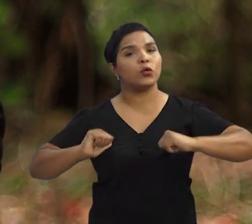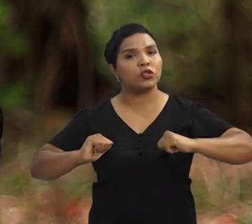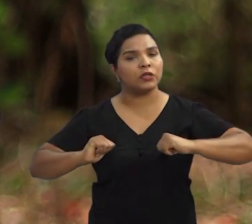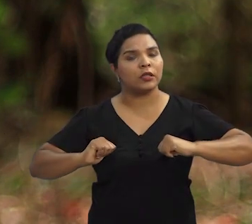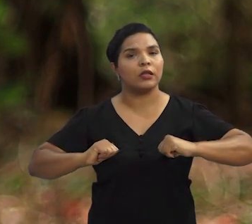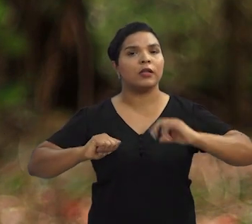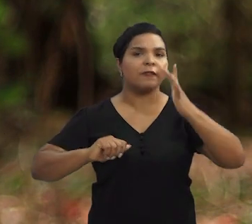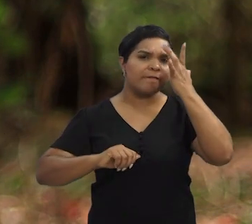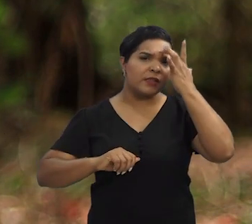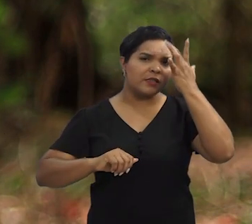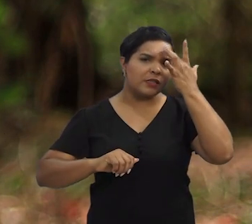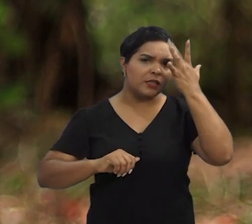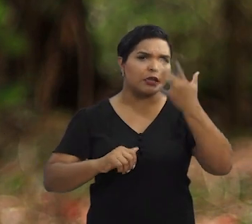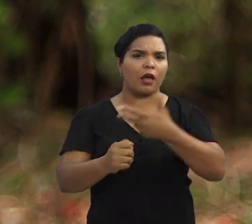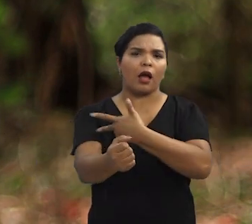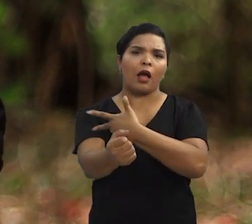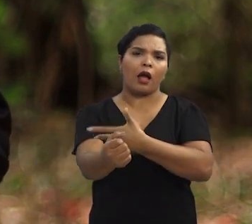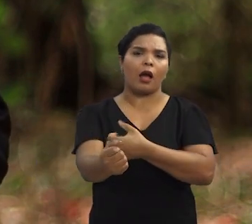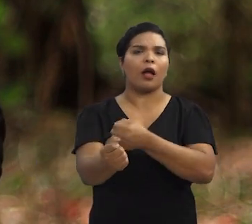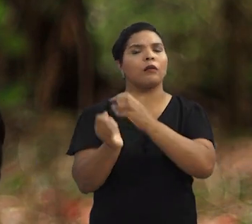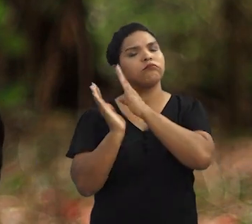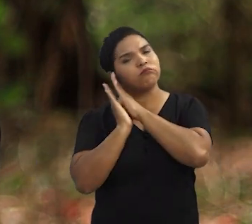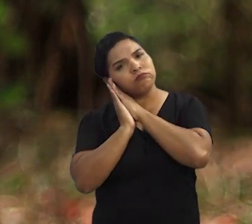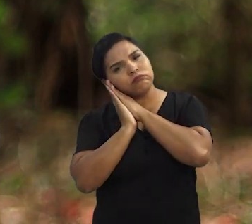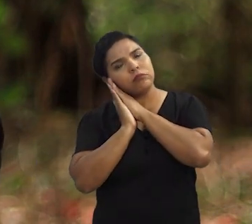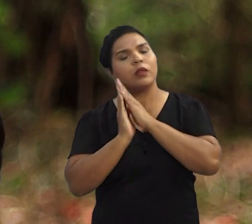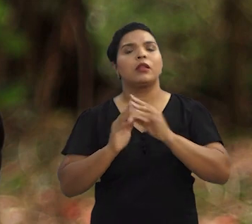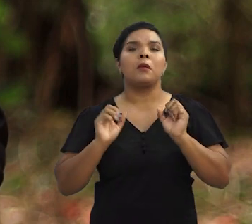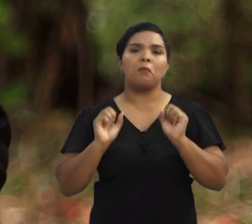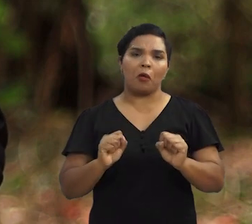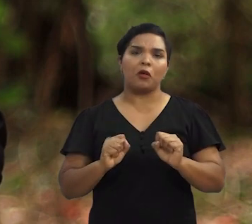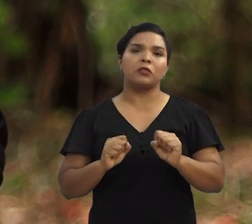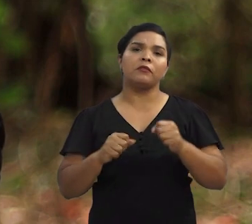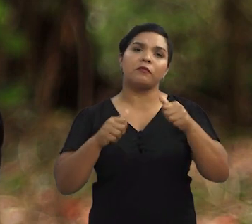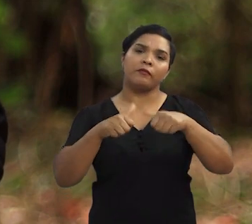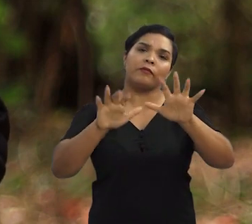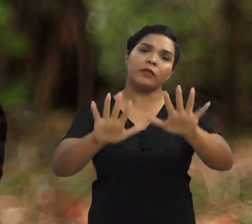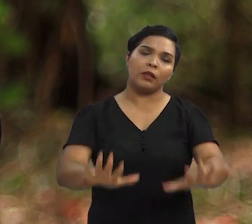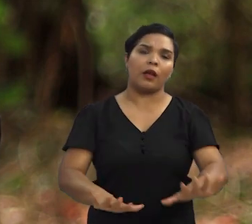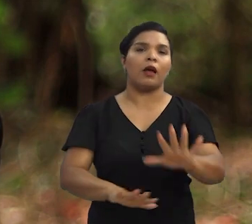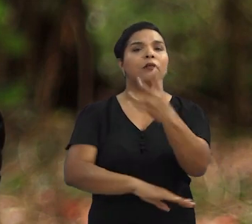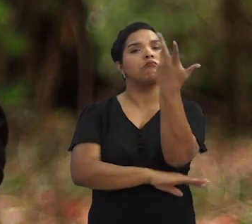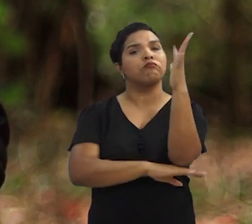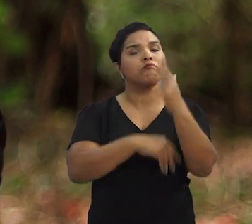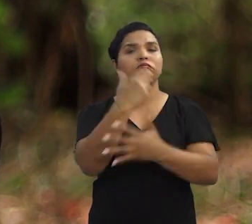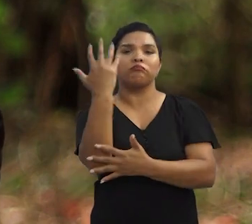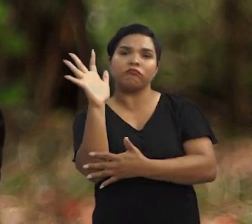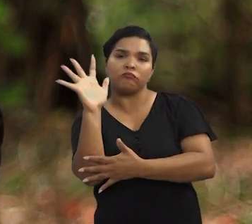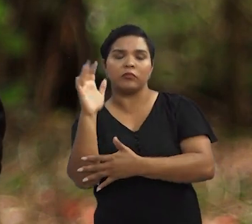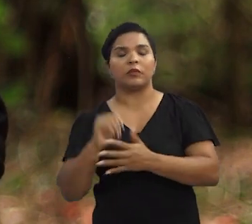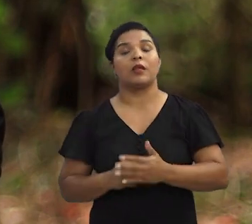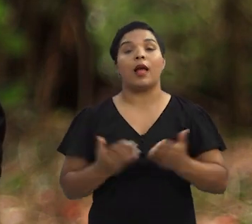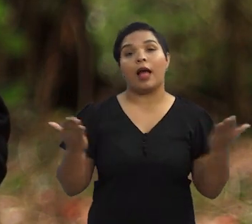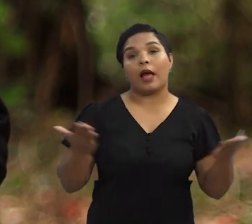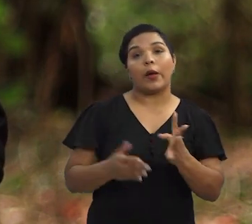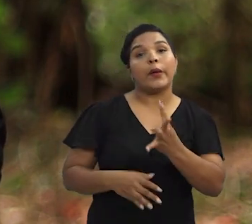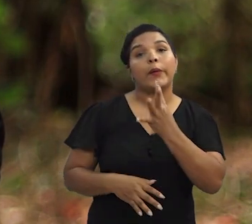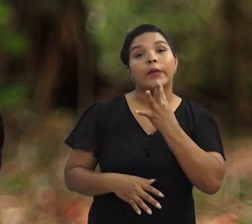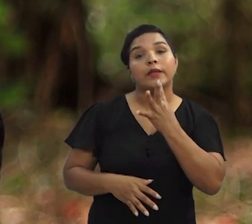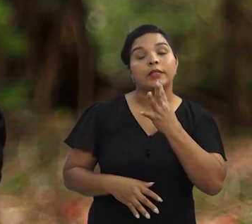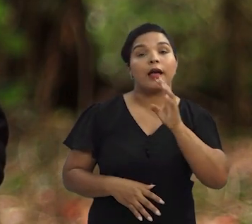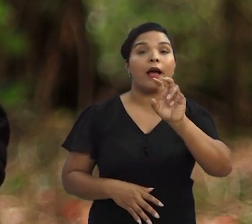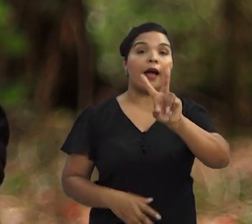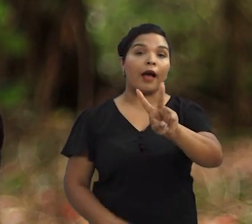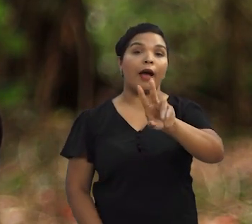mochila que facilita a sedação do animal e possibilita a avaliação sem precisar retirar o macaco do seu habitat. Vamos conhecer